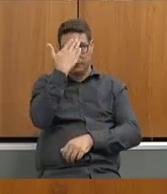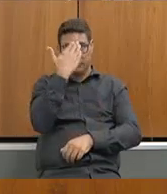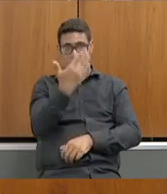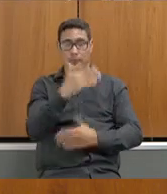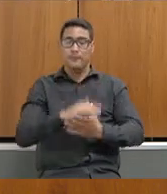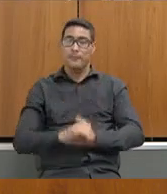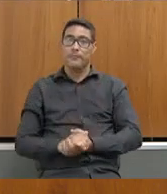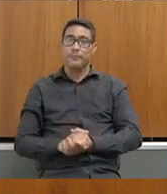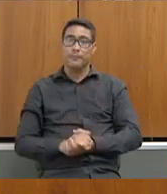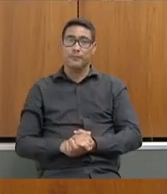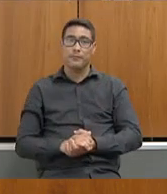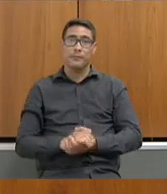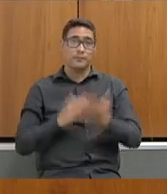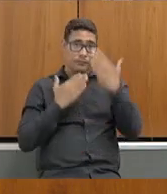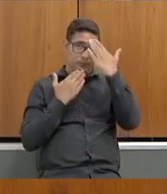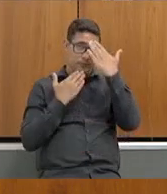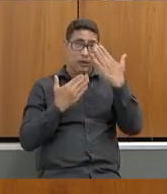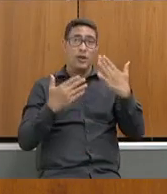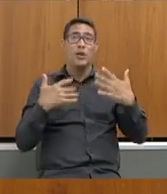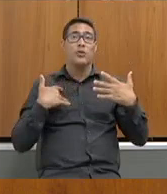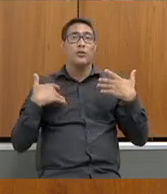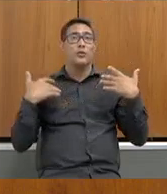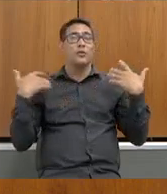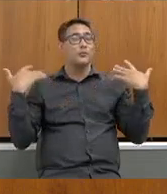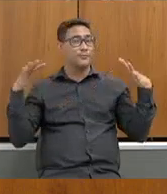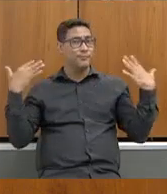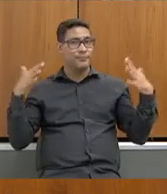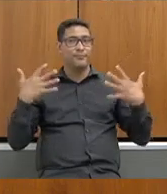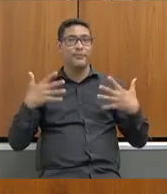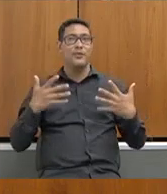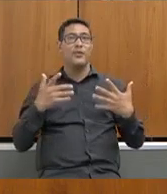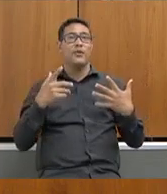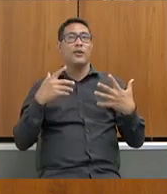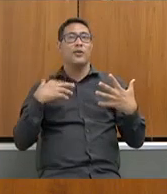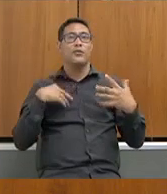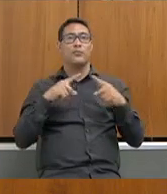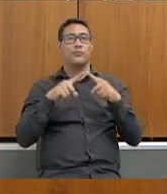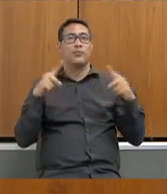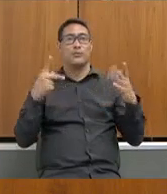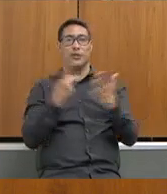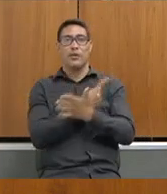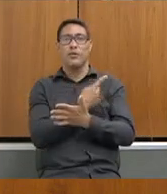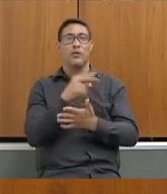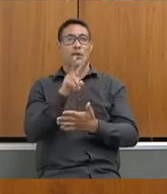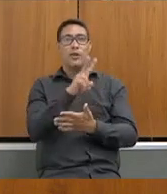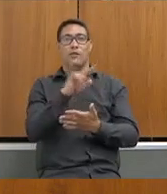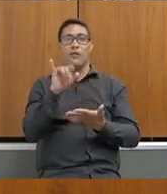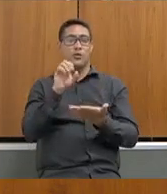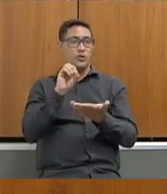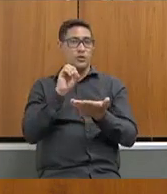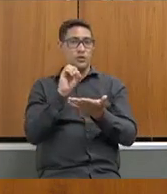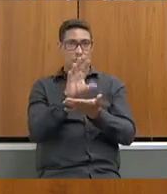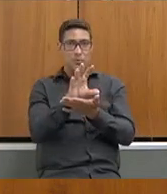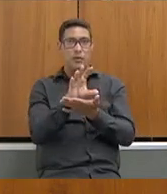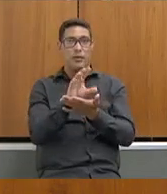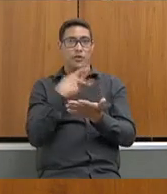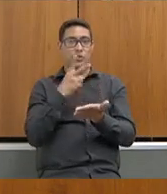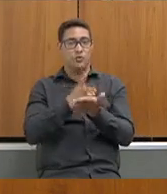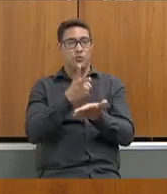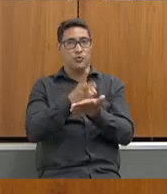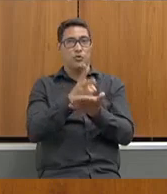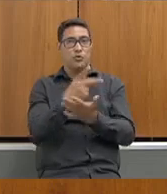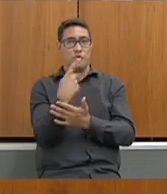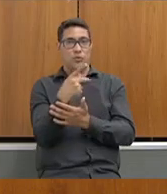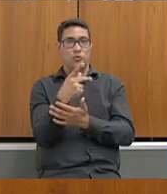Obrigada, Igor. Eu estou aqui comemorando sobre a questão do... Eu vou te passar enquanto a gente continua que eu te passo que é a questão